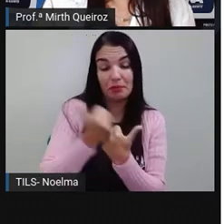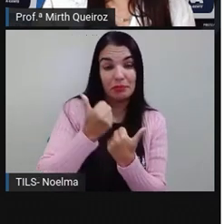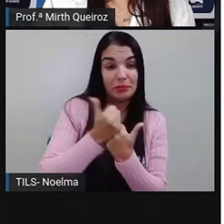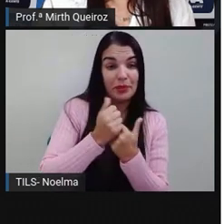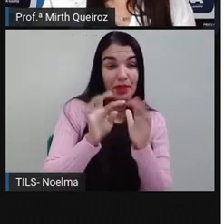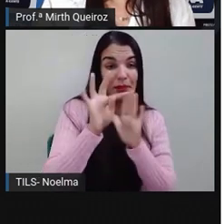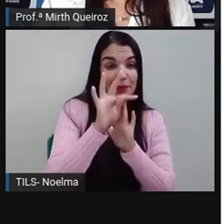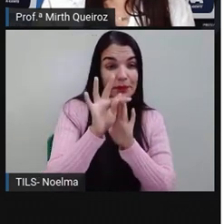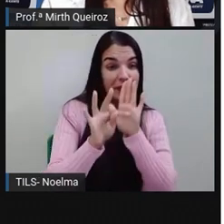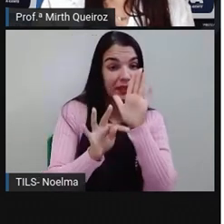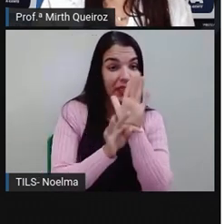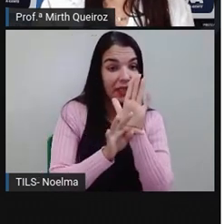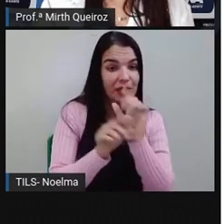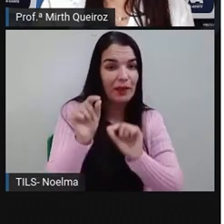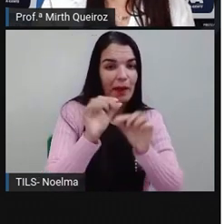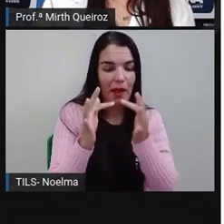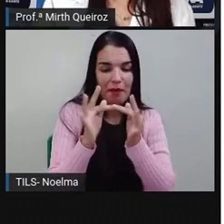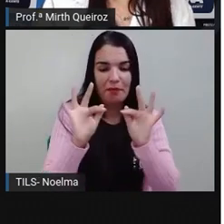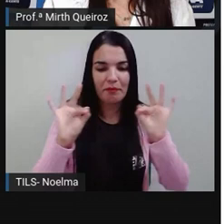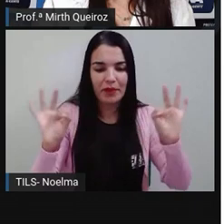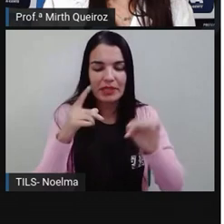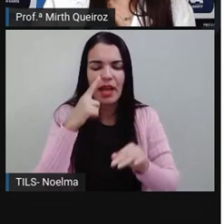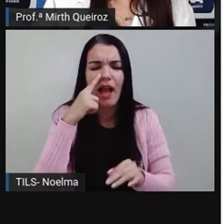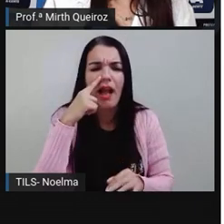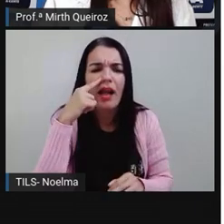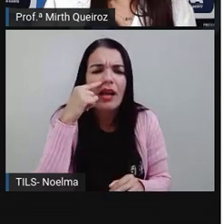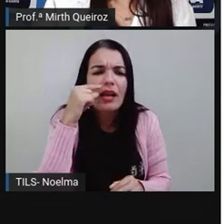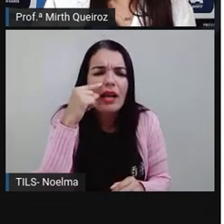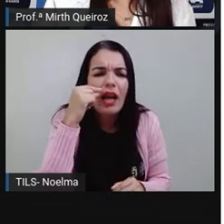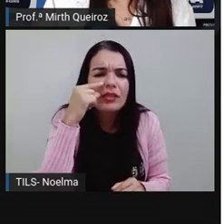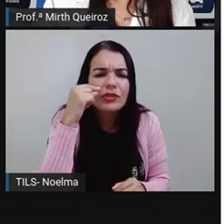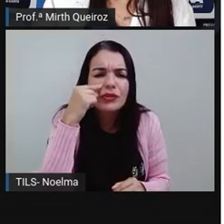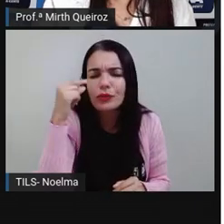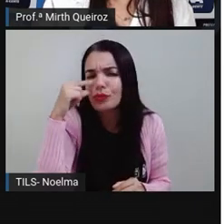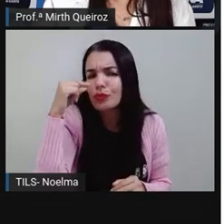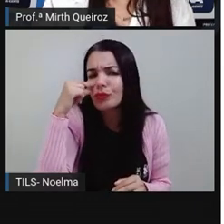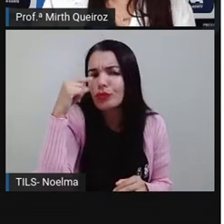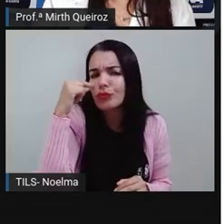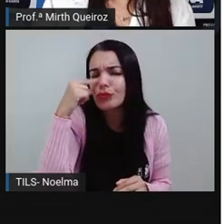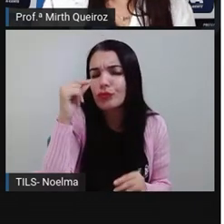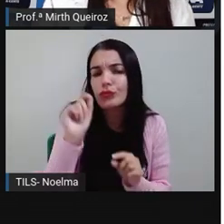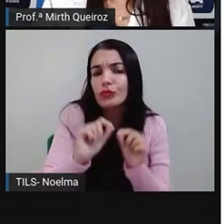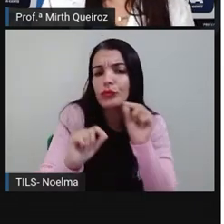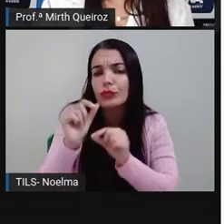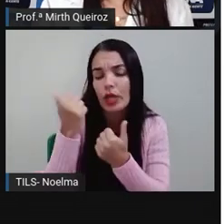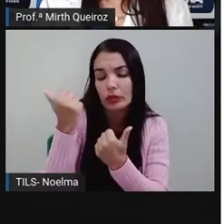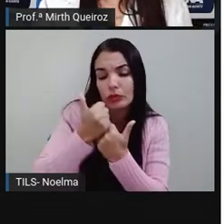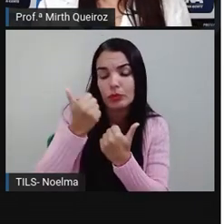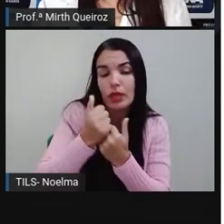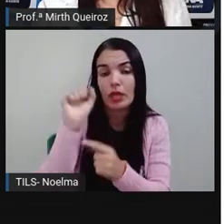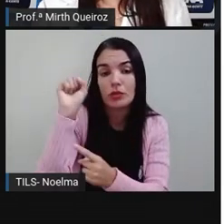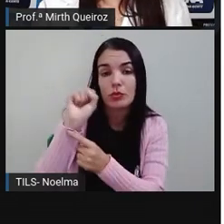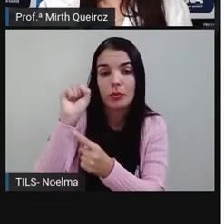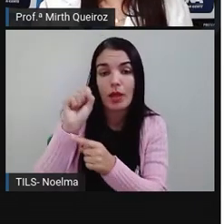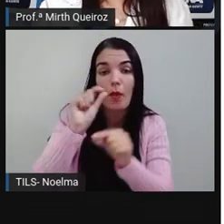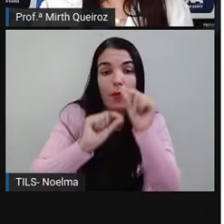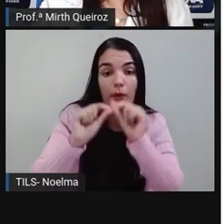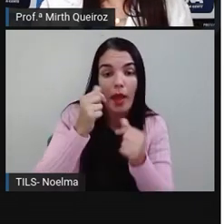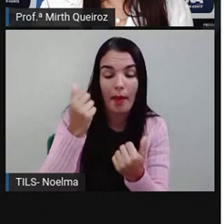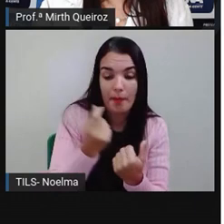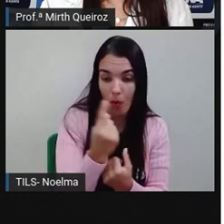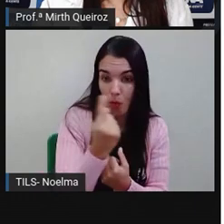na frase a palavra ratinho, né? O substantivo aí, ratinho. E a gente passasse para o plural